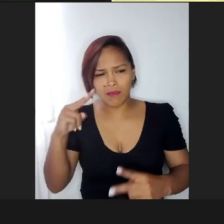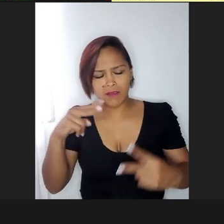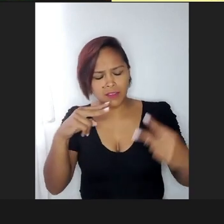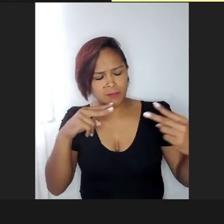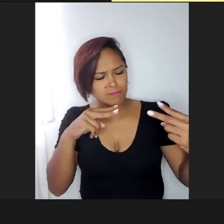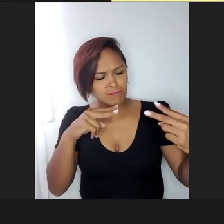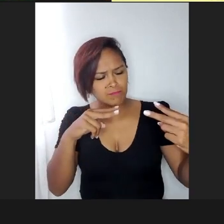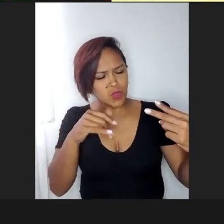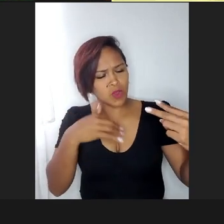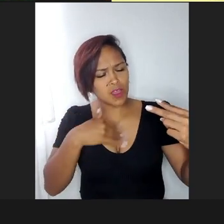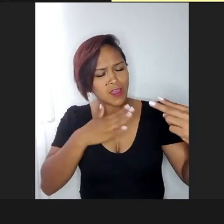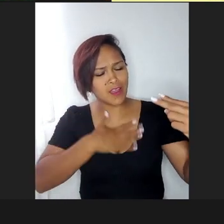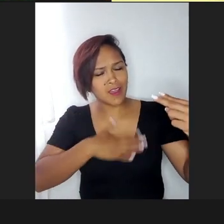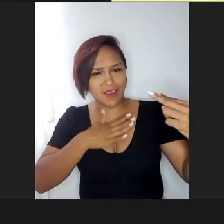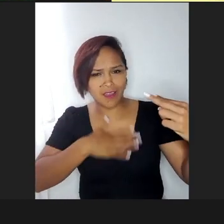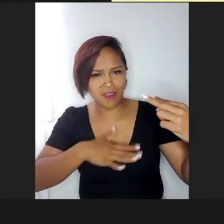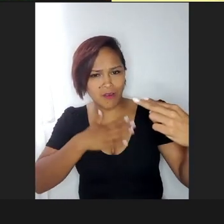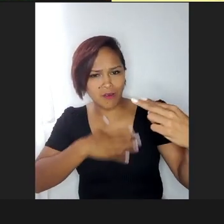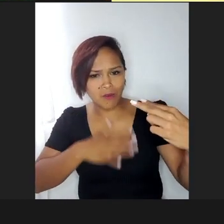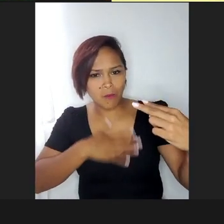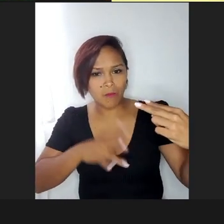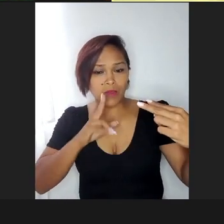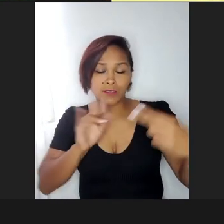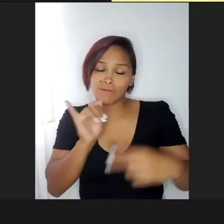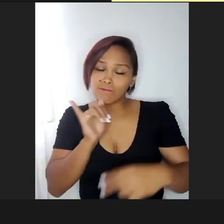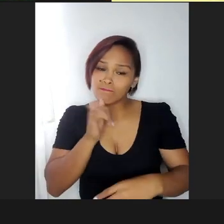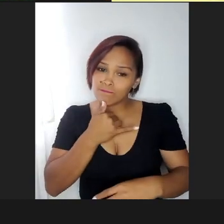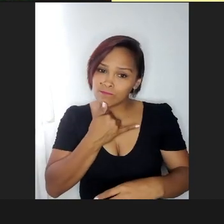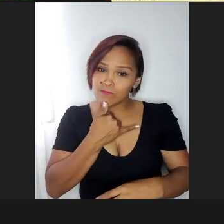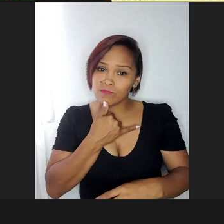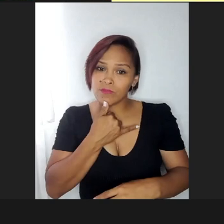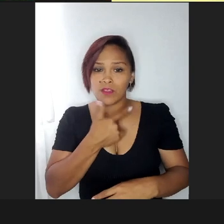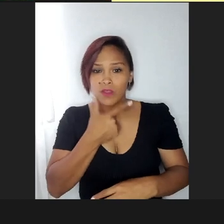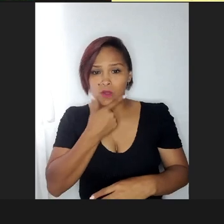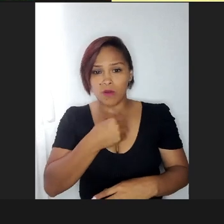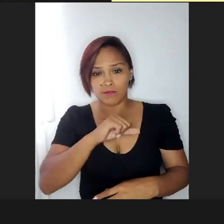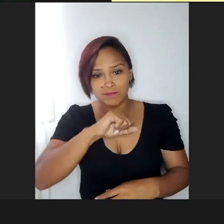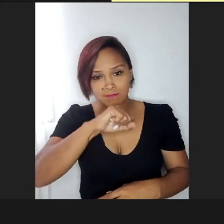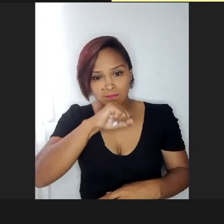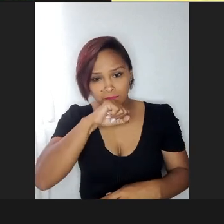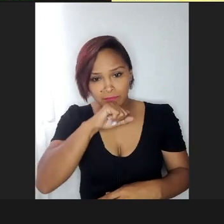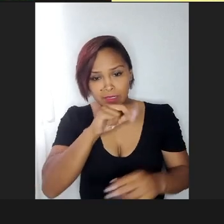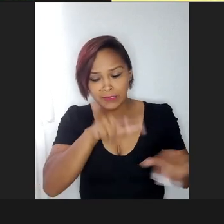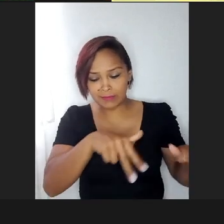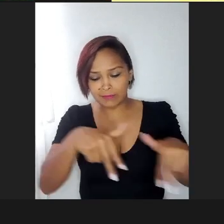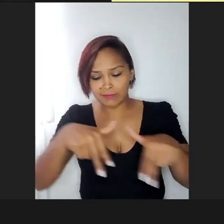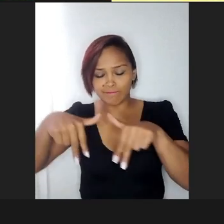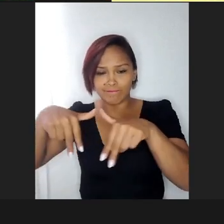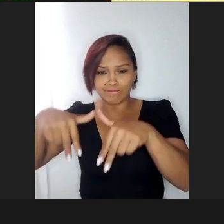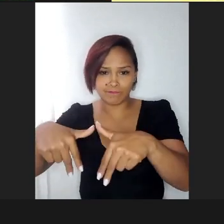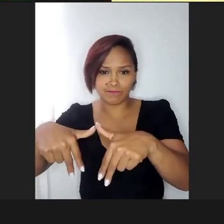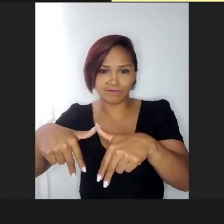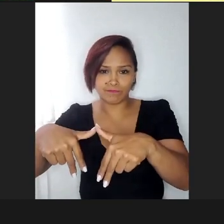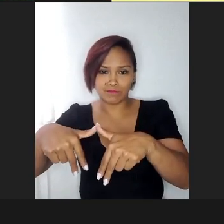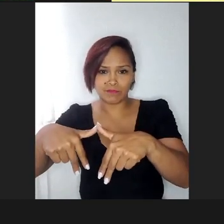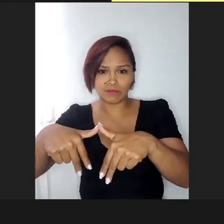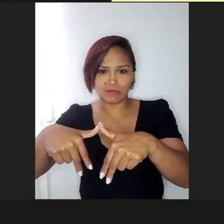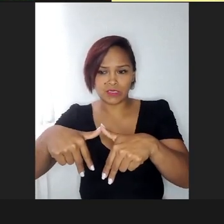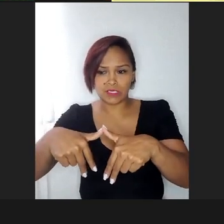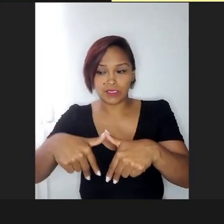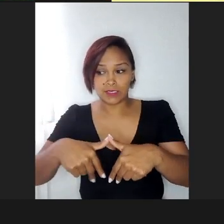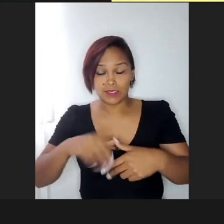acalmando, e infelizmente o pai estava do meu lado bem assim, tenso, né,